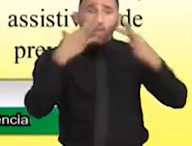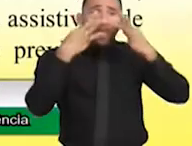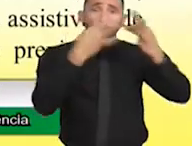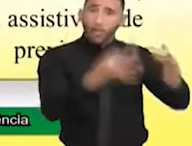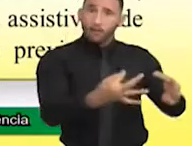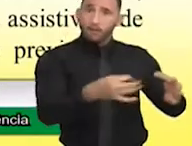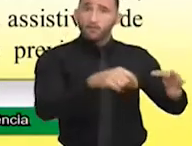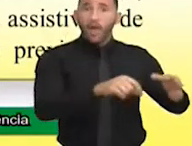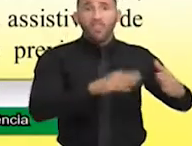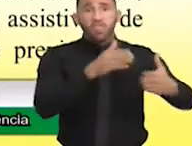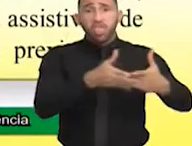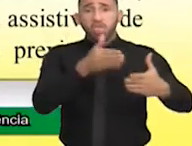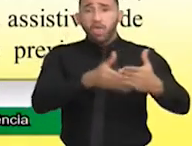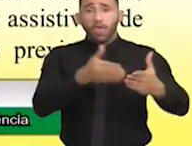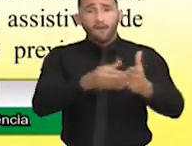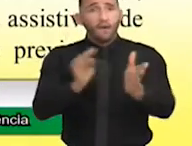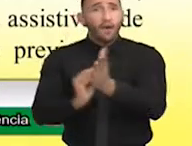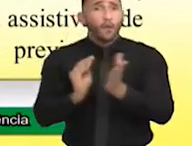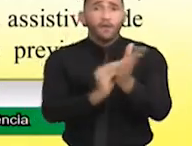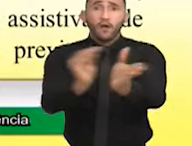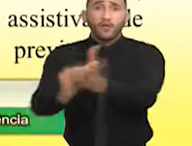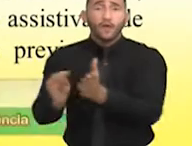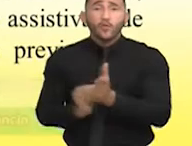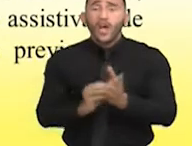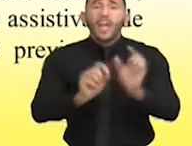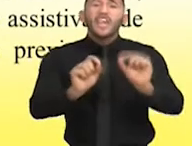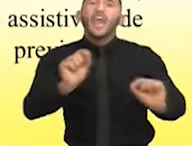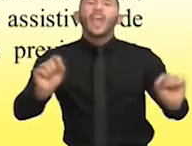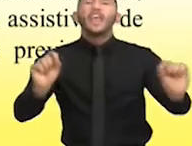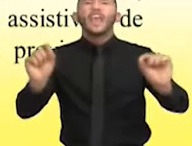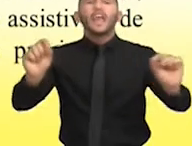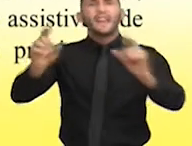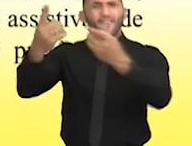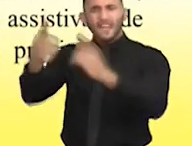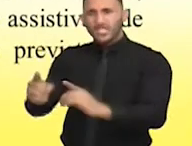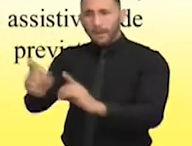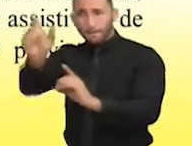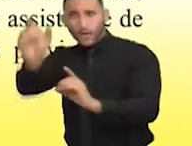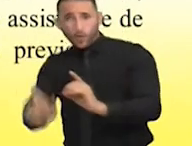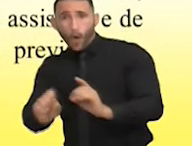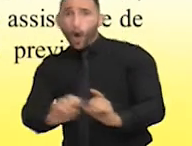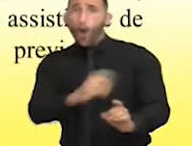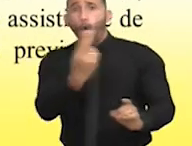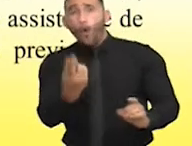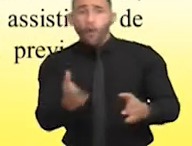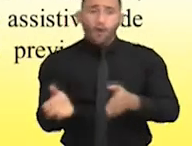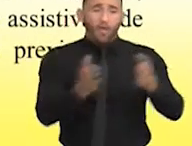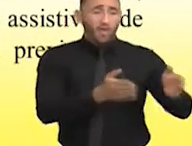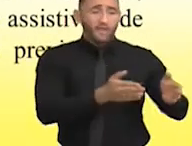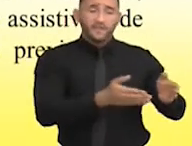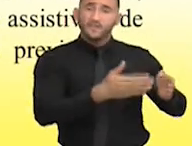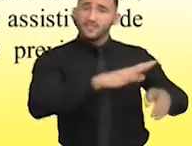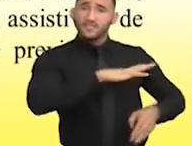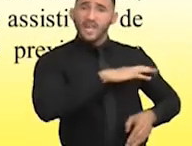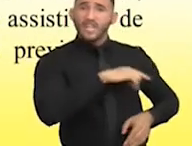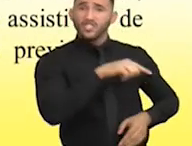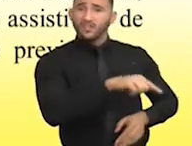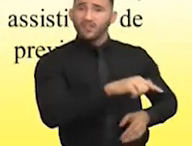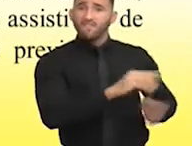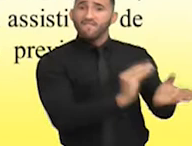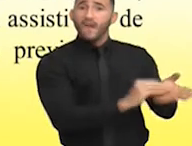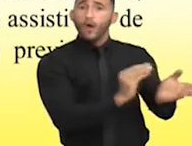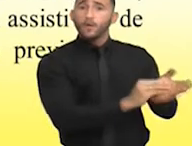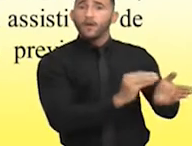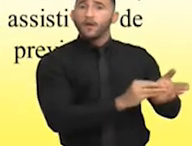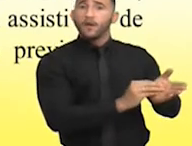limitação física, sensorial. Quem é deficiente? A cidade ou a pessoa que tem uma limitação física sensorial? A